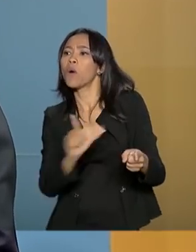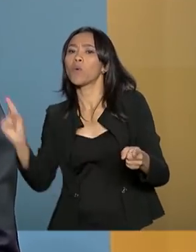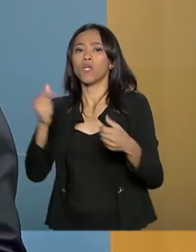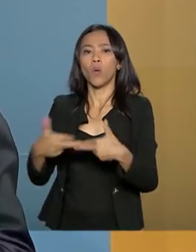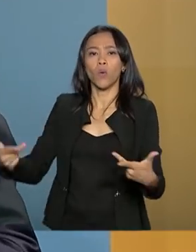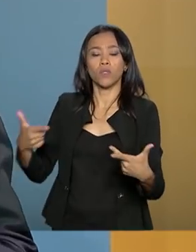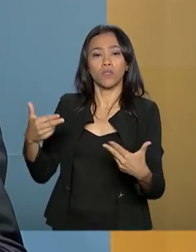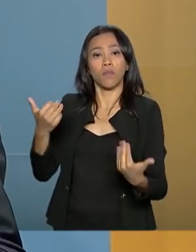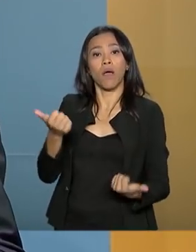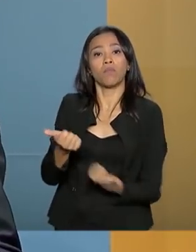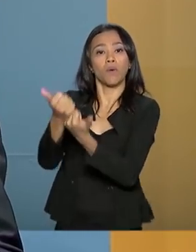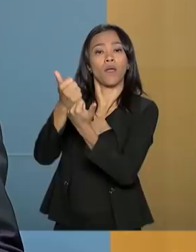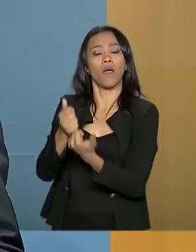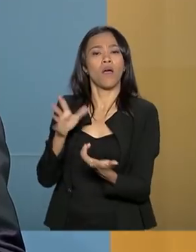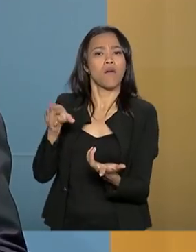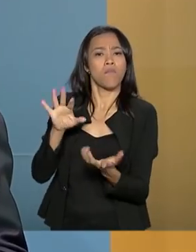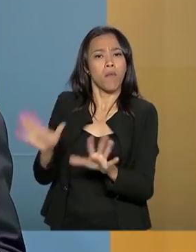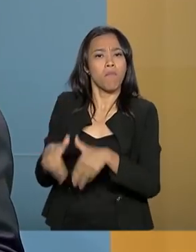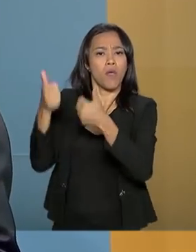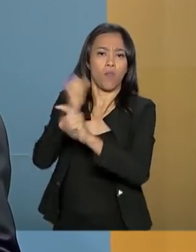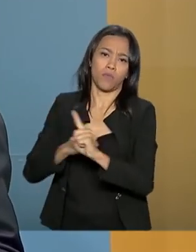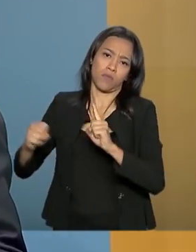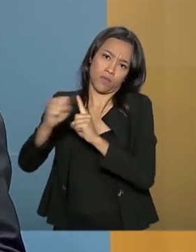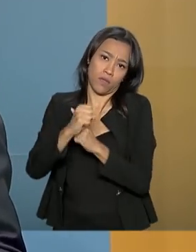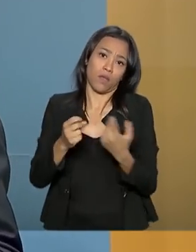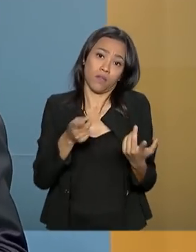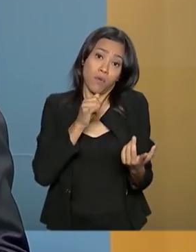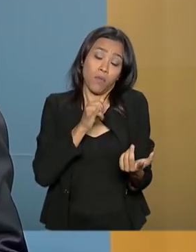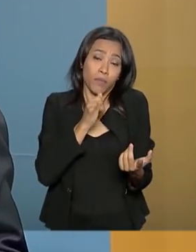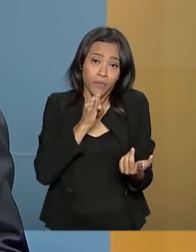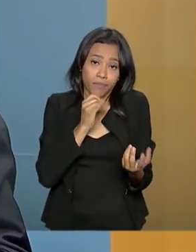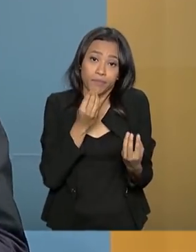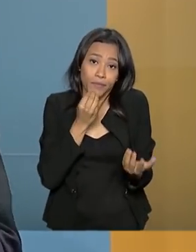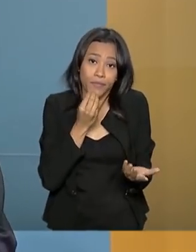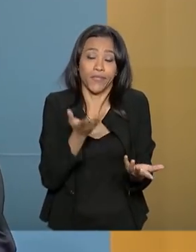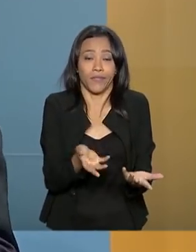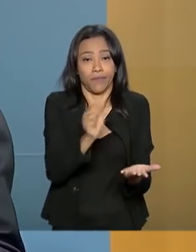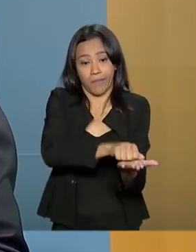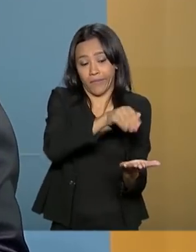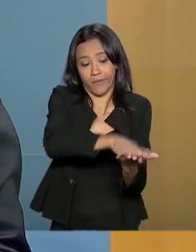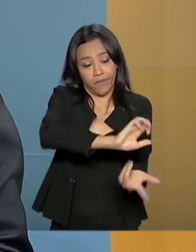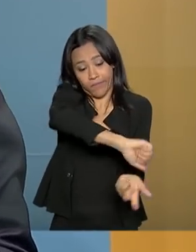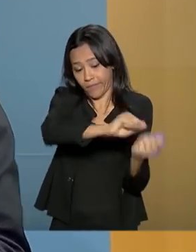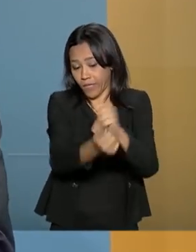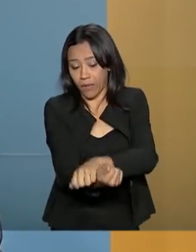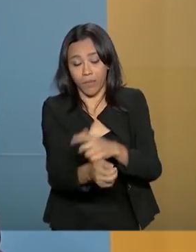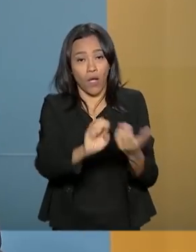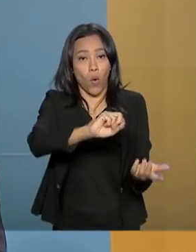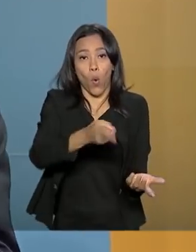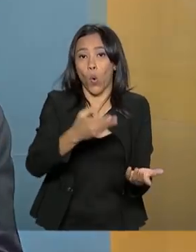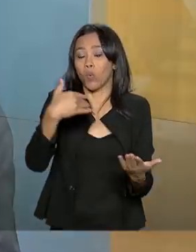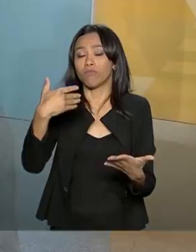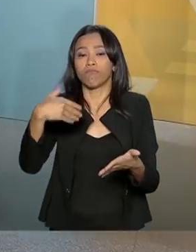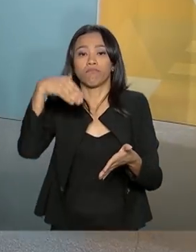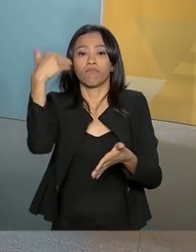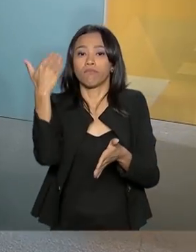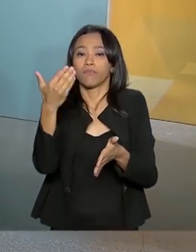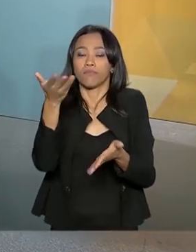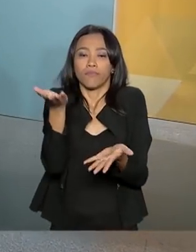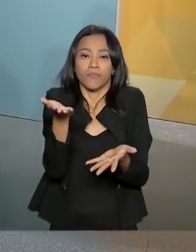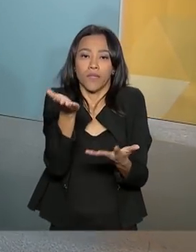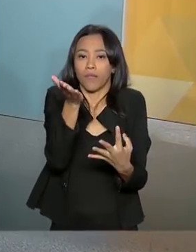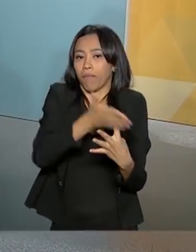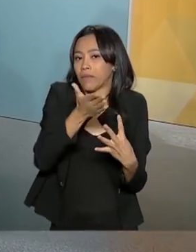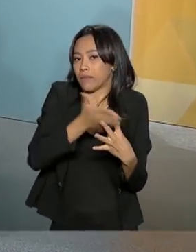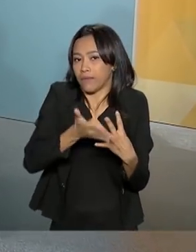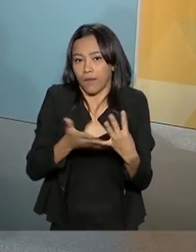trabalho. A conversão de multas que poderia ser feita mediante desconto ou parcelamento para entidades de